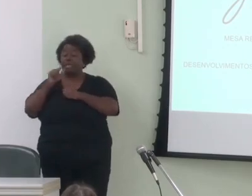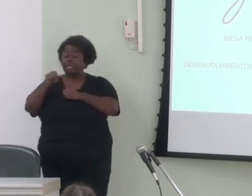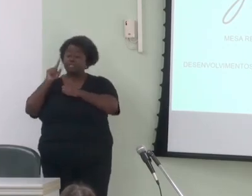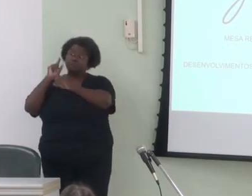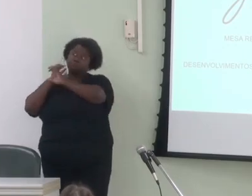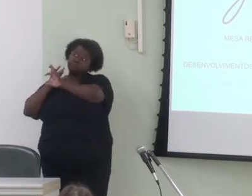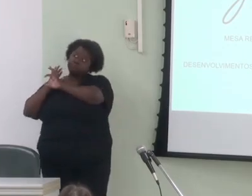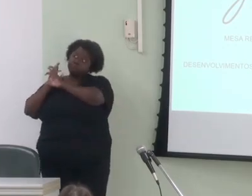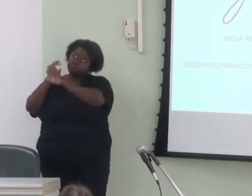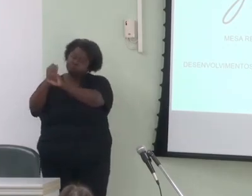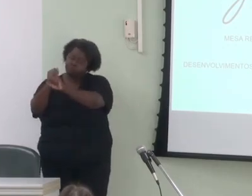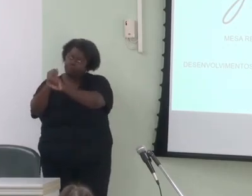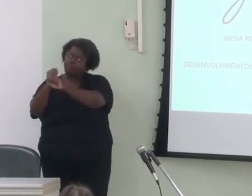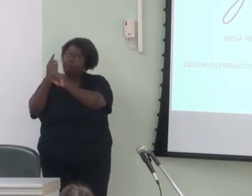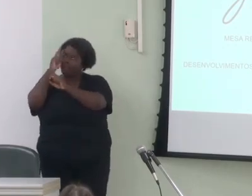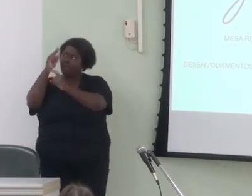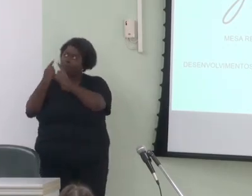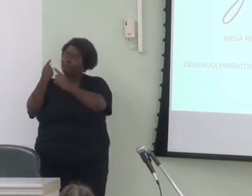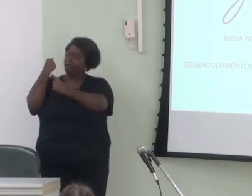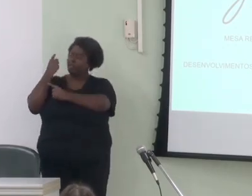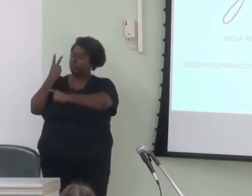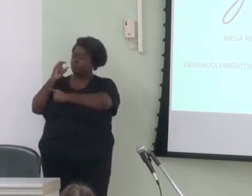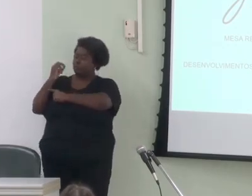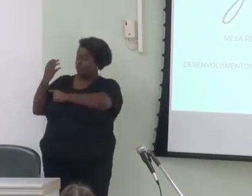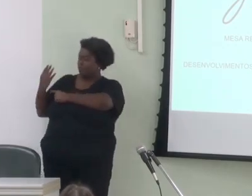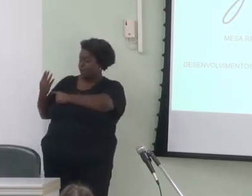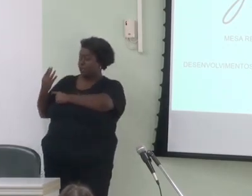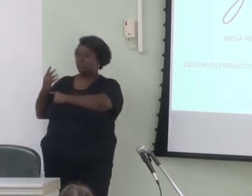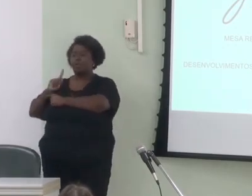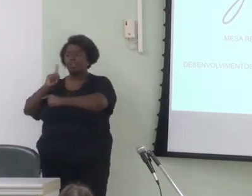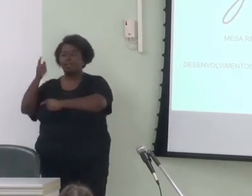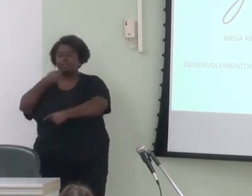voltamos a 2004, em Oviedo, na Espanha,